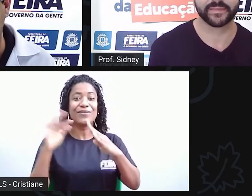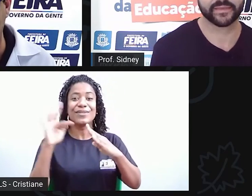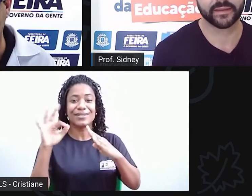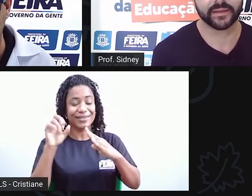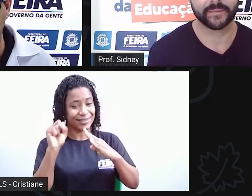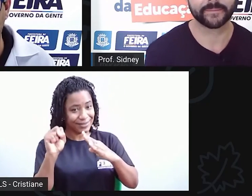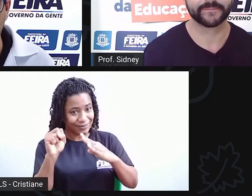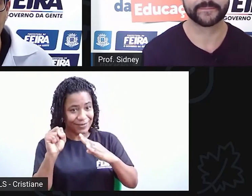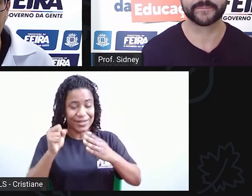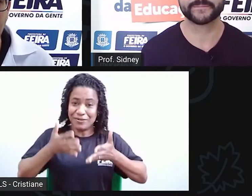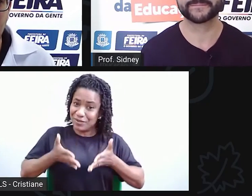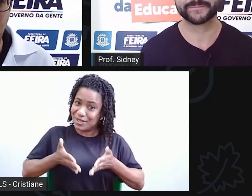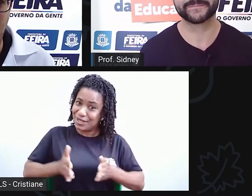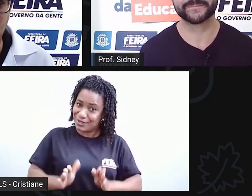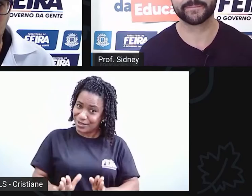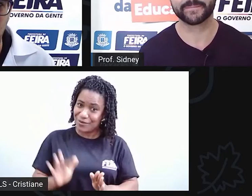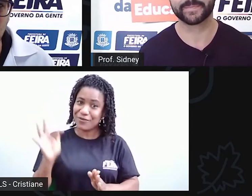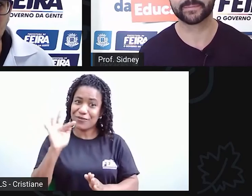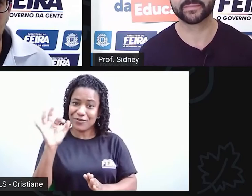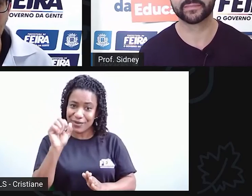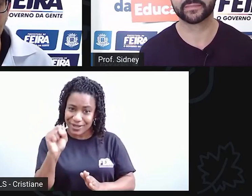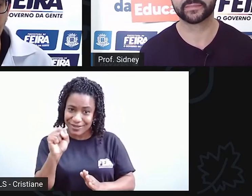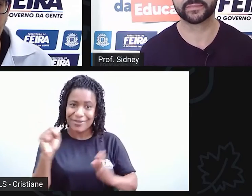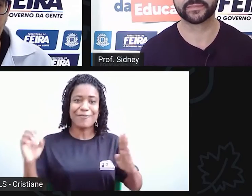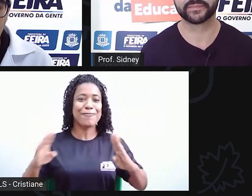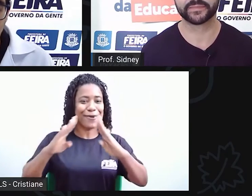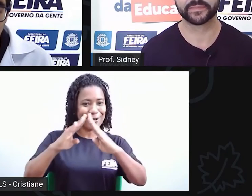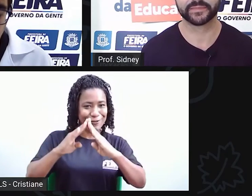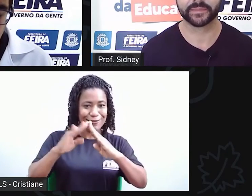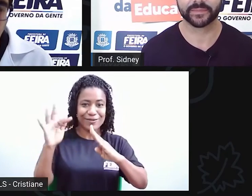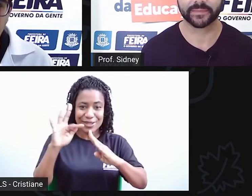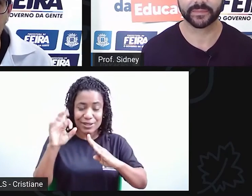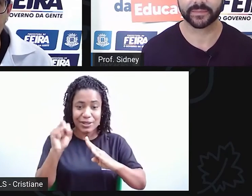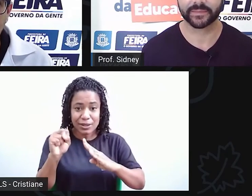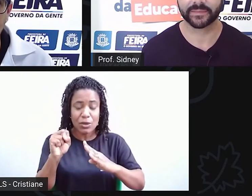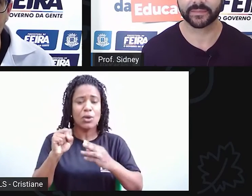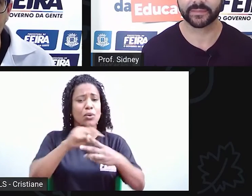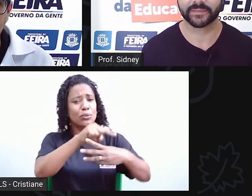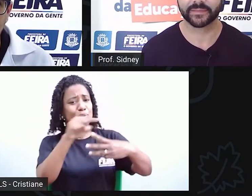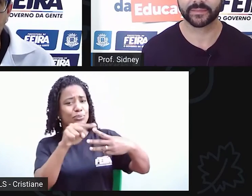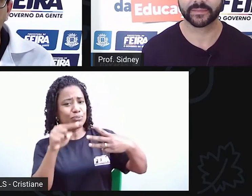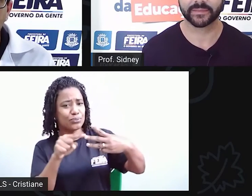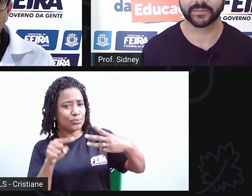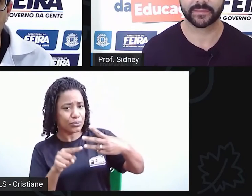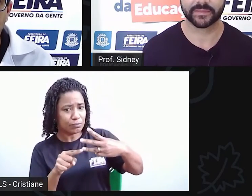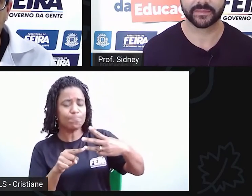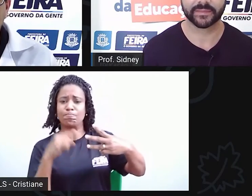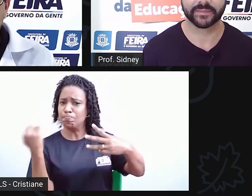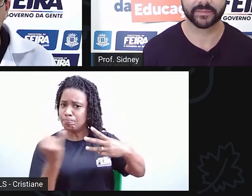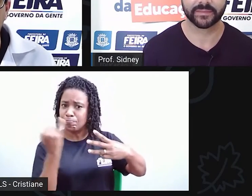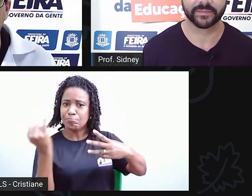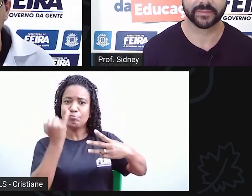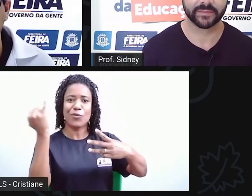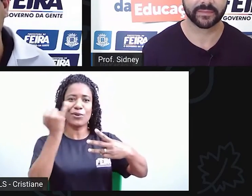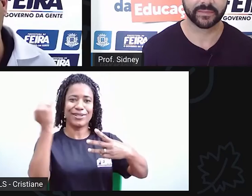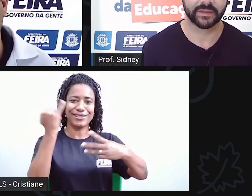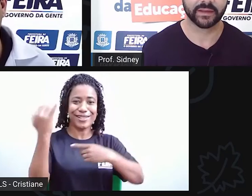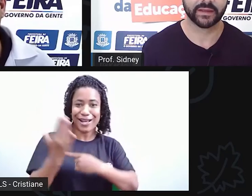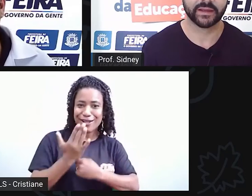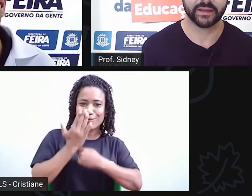sei se você é nascido em Feira, mas morador de Feira de Santana. Como essas três faces, elas formam, né? Quem é Sidney?